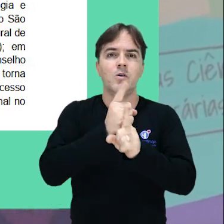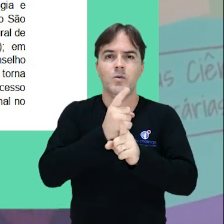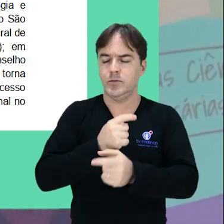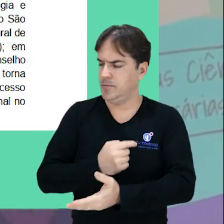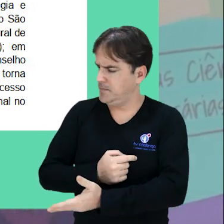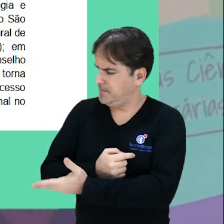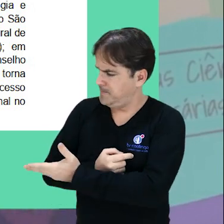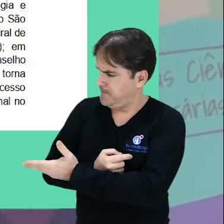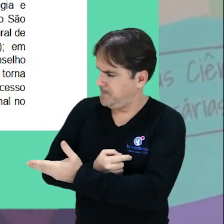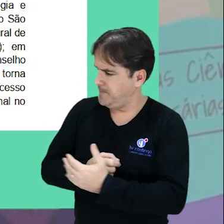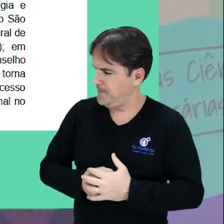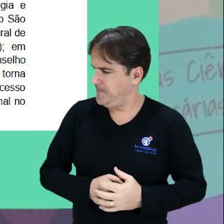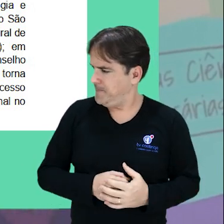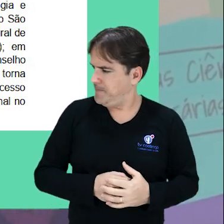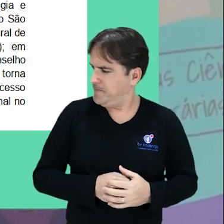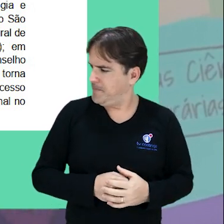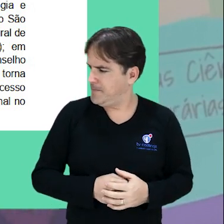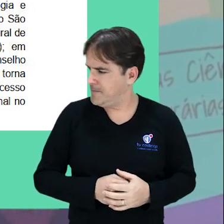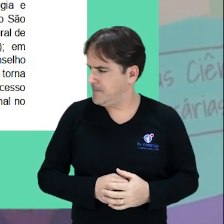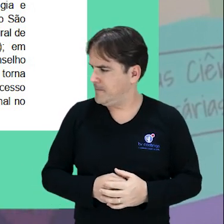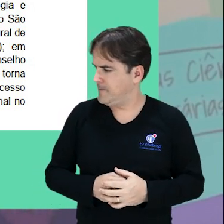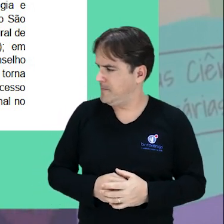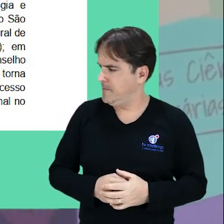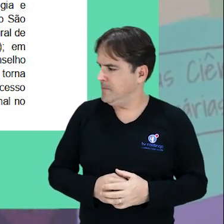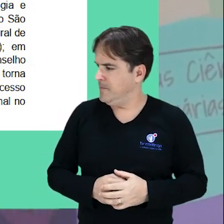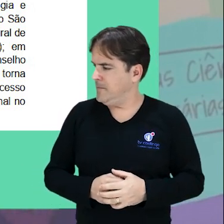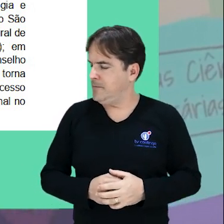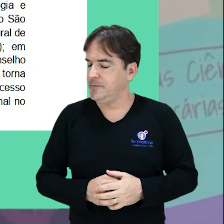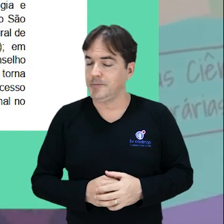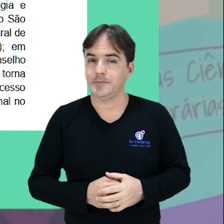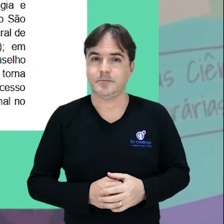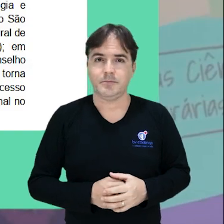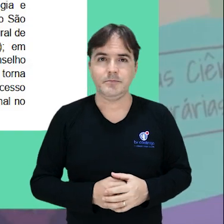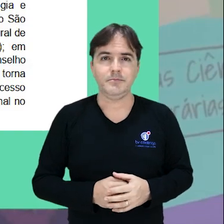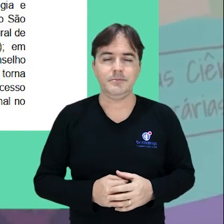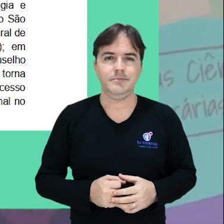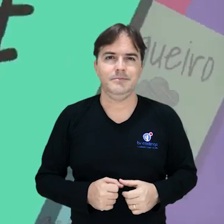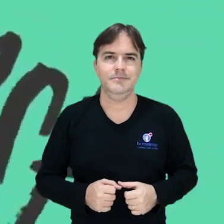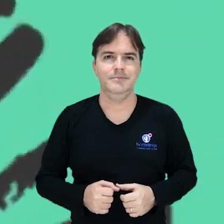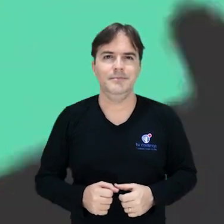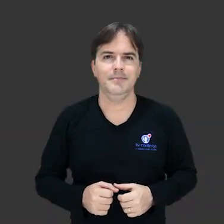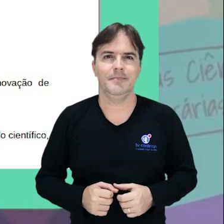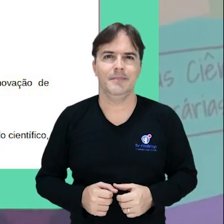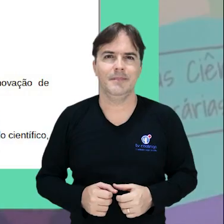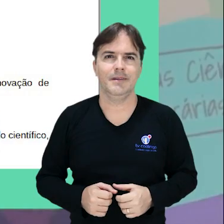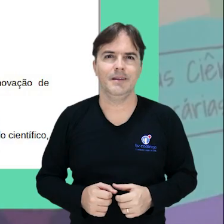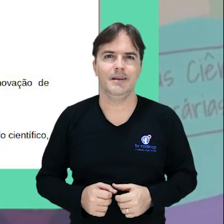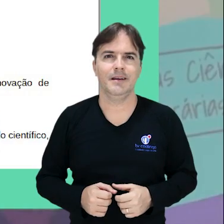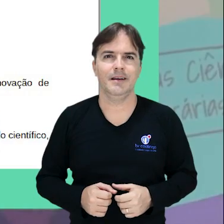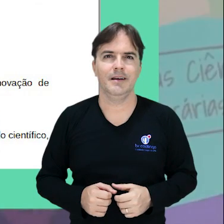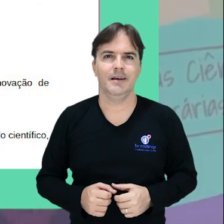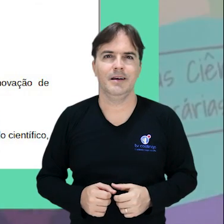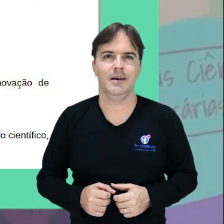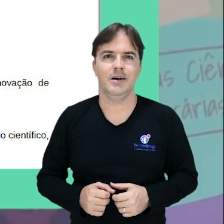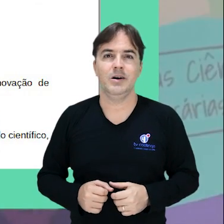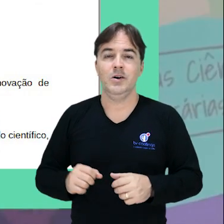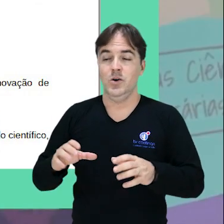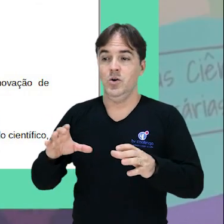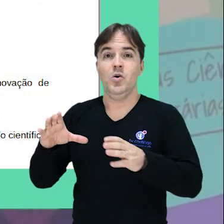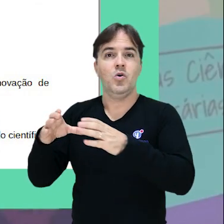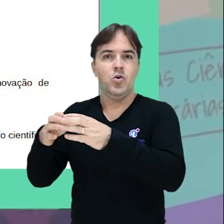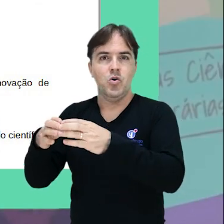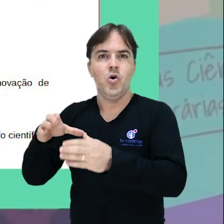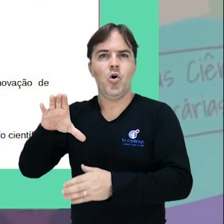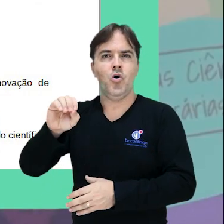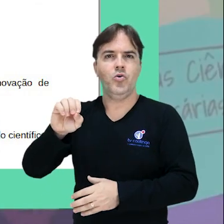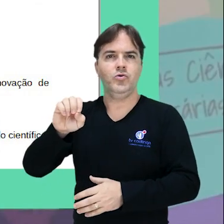.univasf.edu.br barra ps. O Conselho Nacional